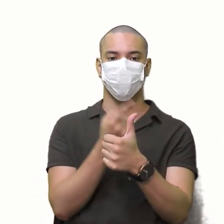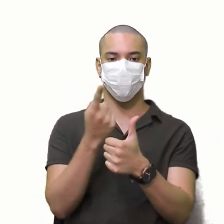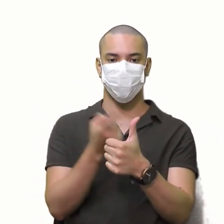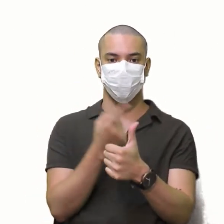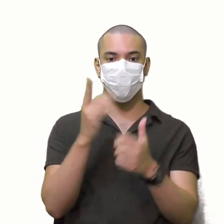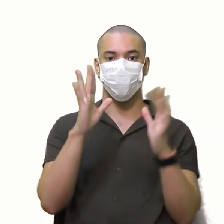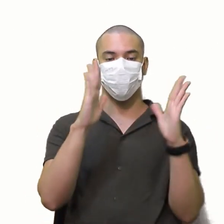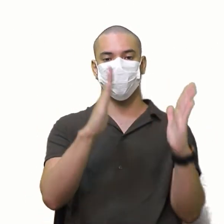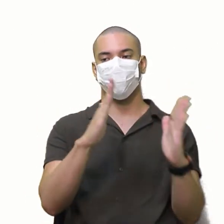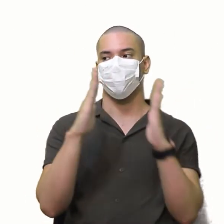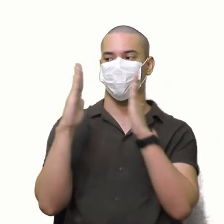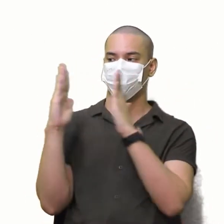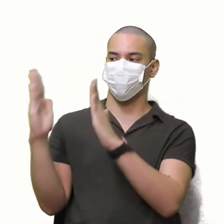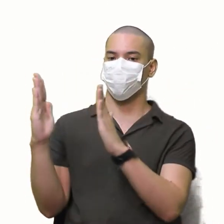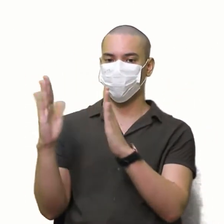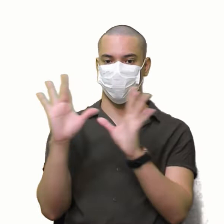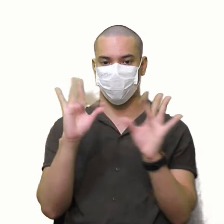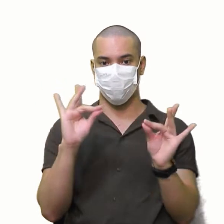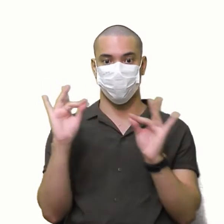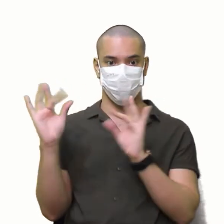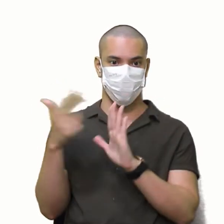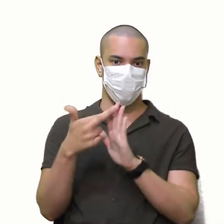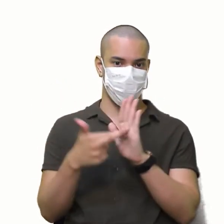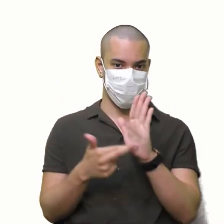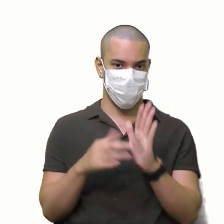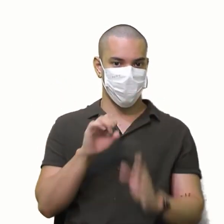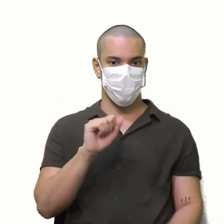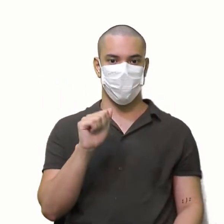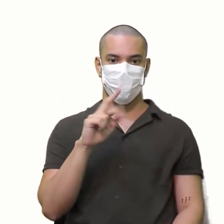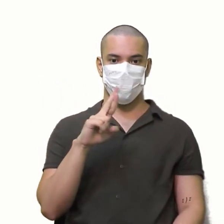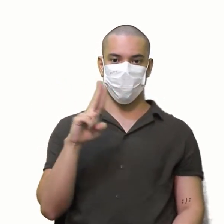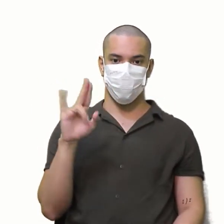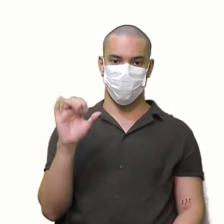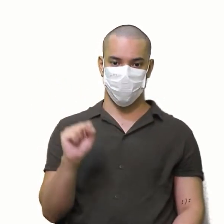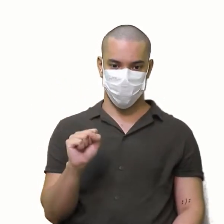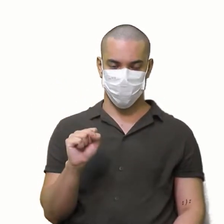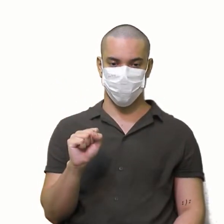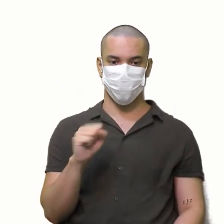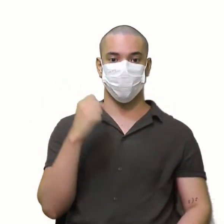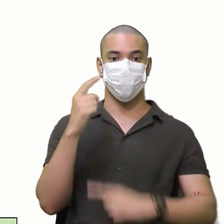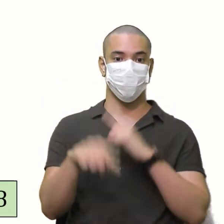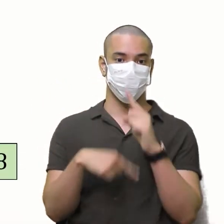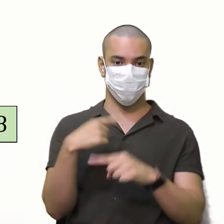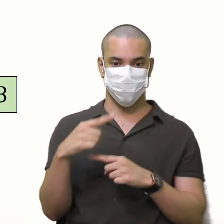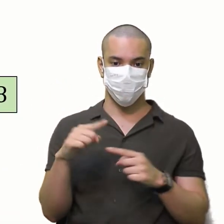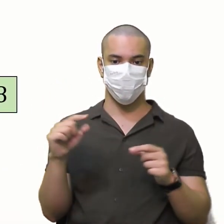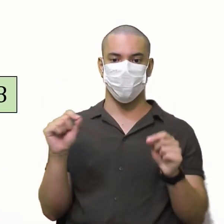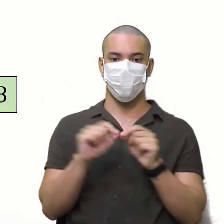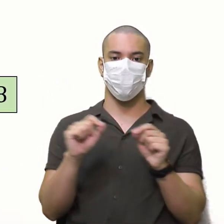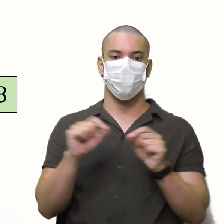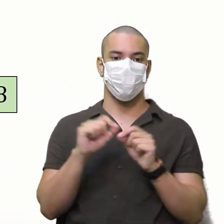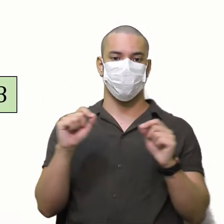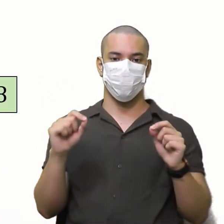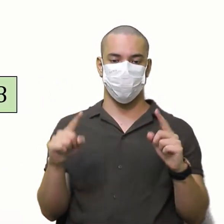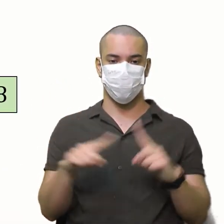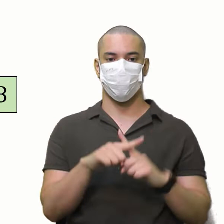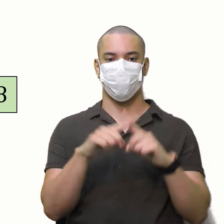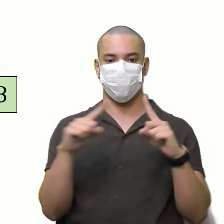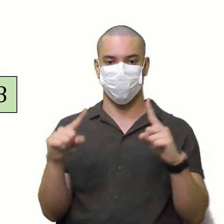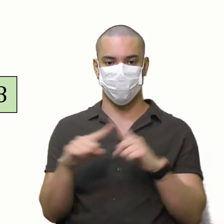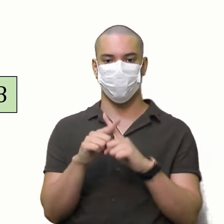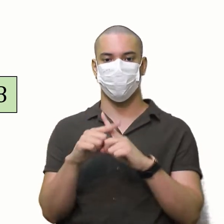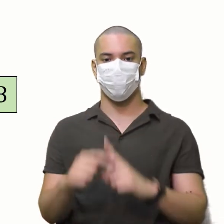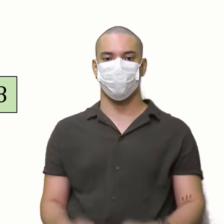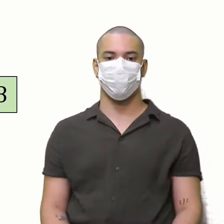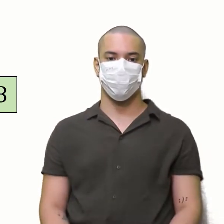Repetir as duas primeiras colunas Regra de Sari Regra de Sari Depois a gente multiplica Faz o produto Das diagonais